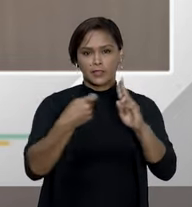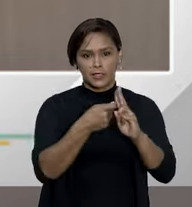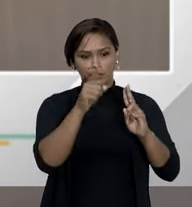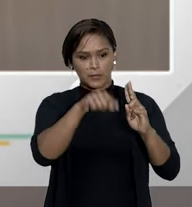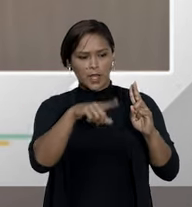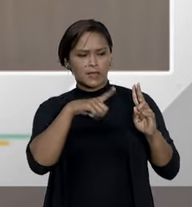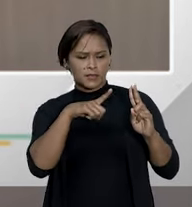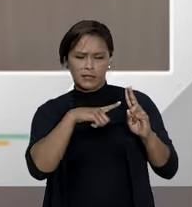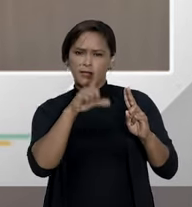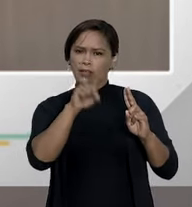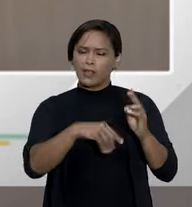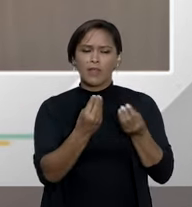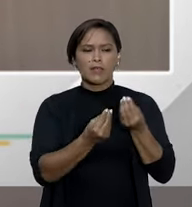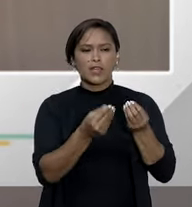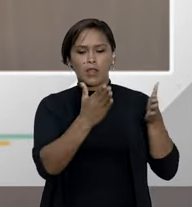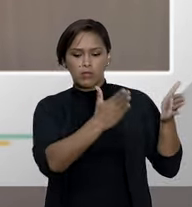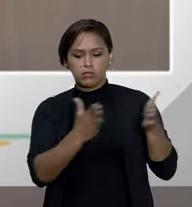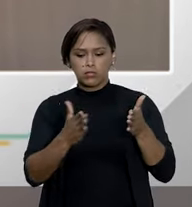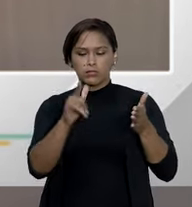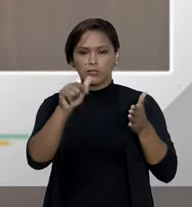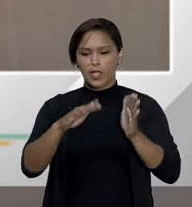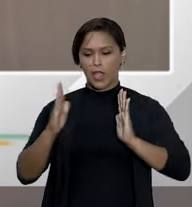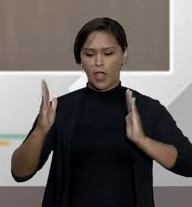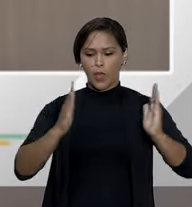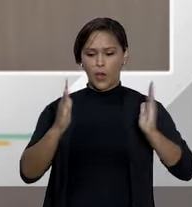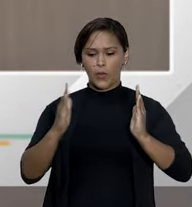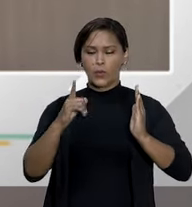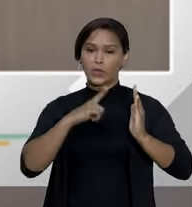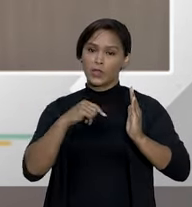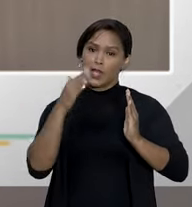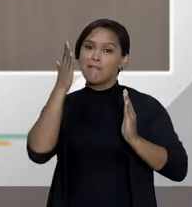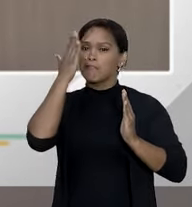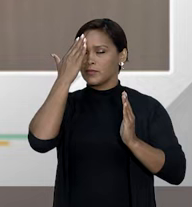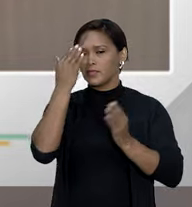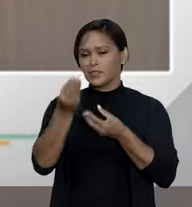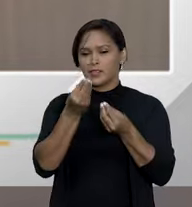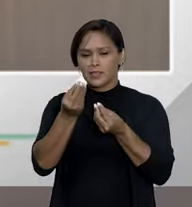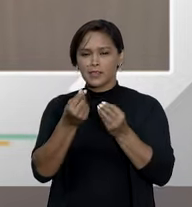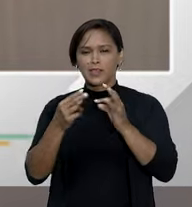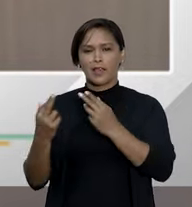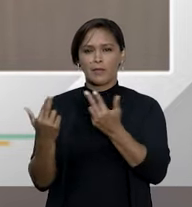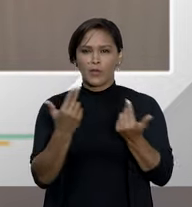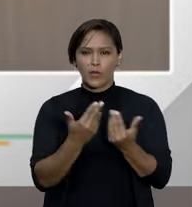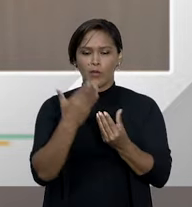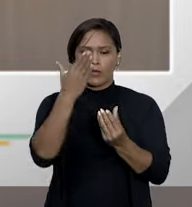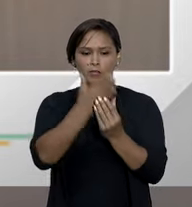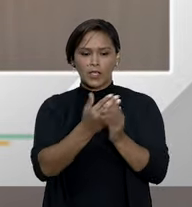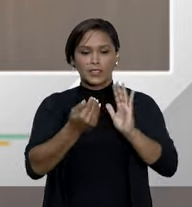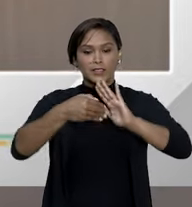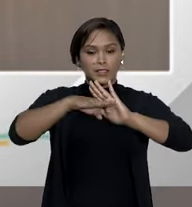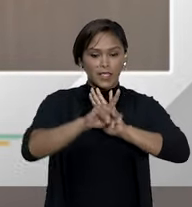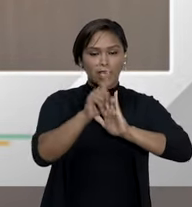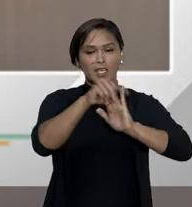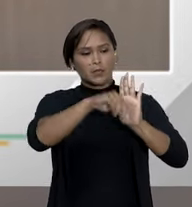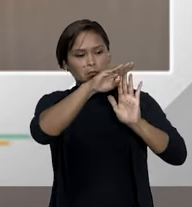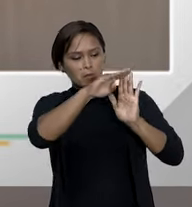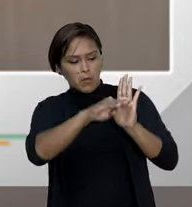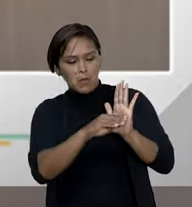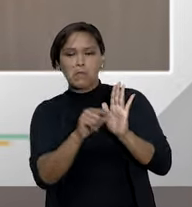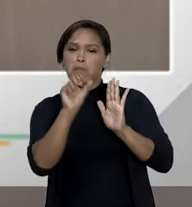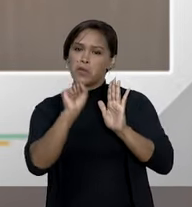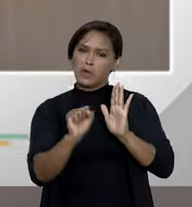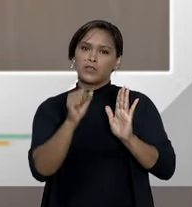tenho aquela pré-visibilidade, porque você tratava de mal a anterior, parte que teve aquele mesmo problema que presteu o